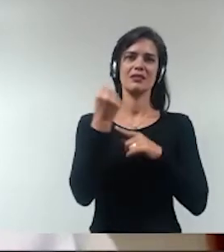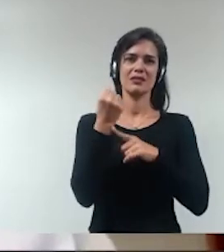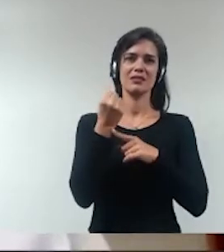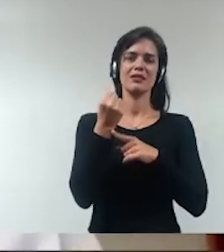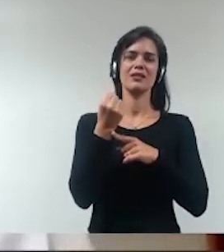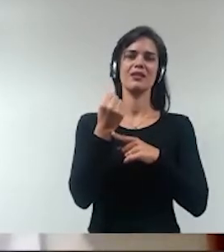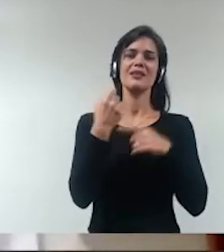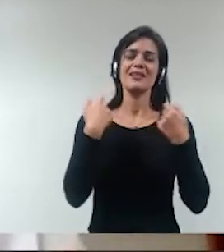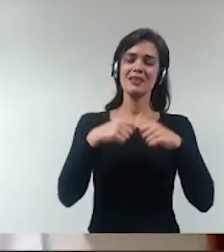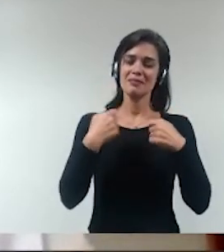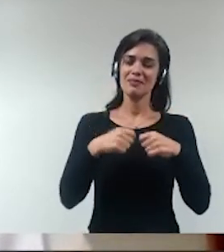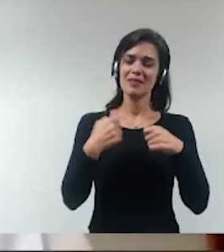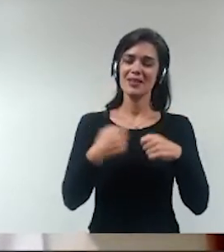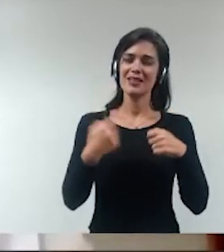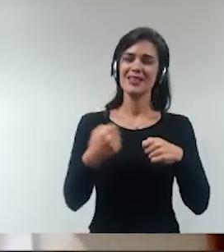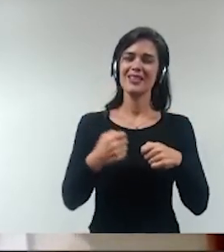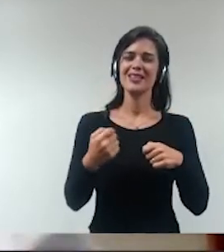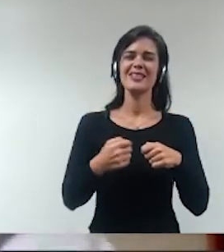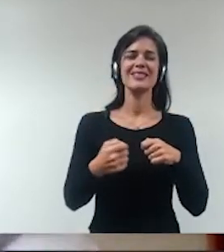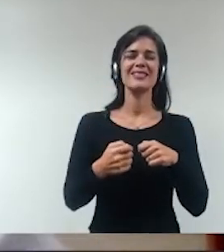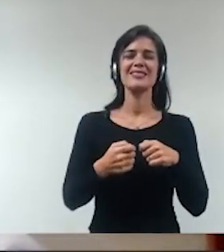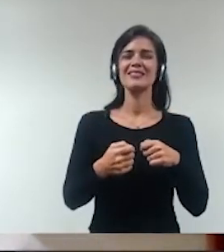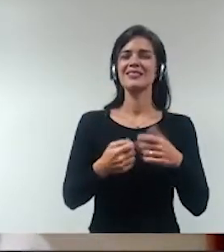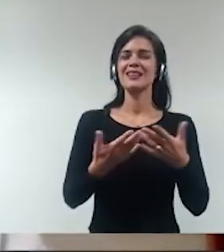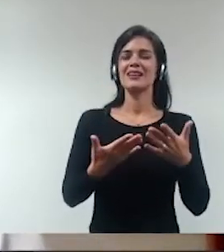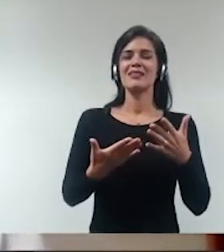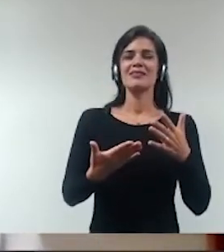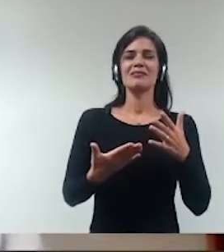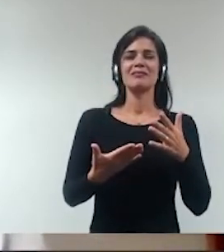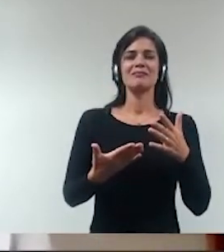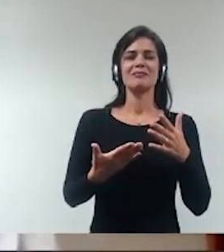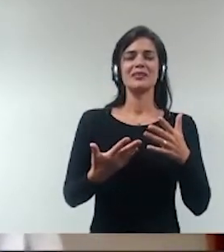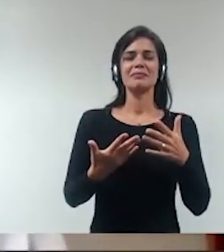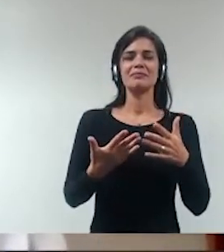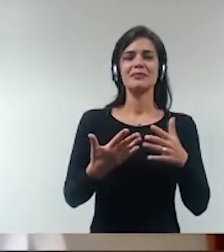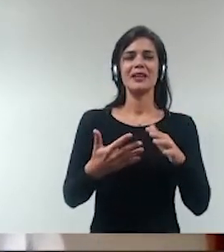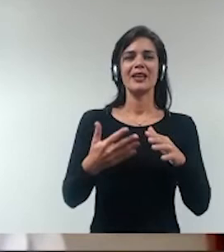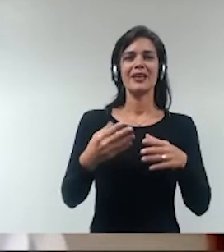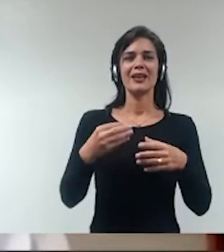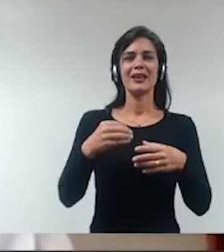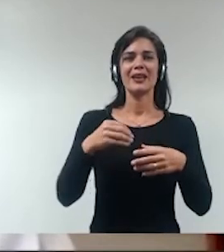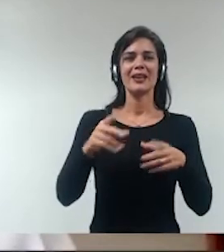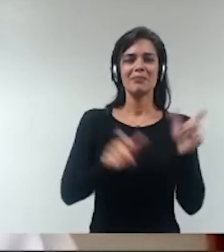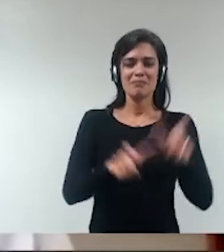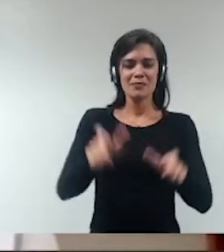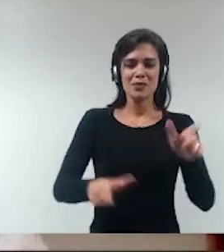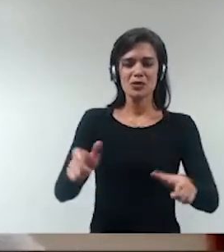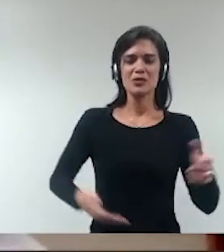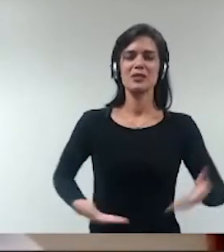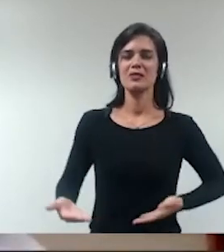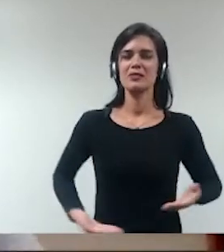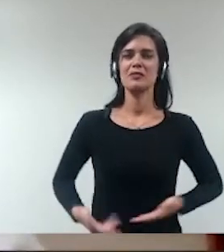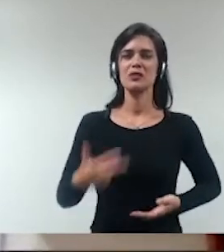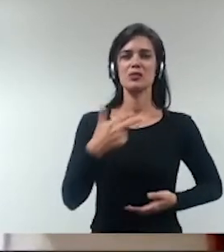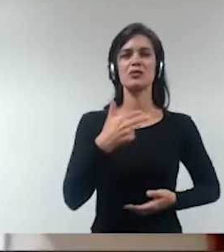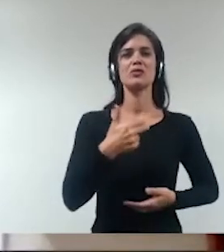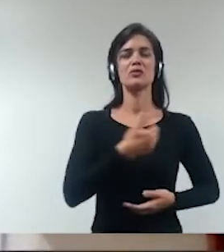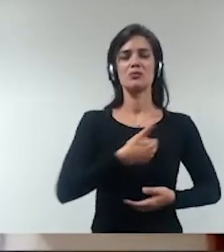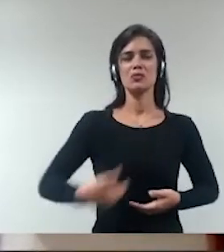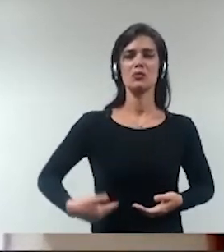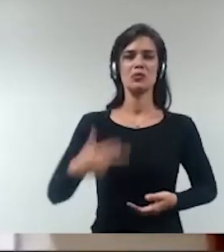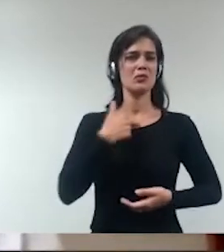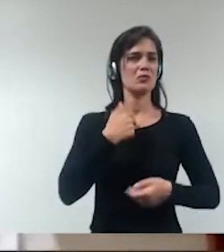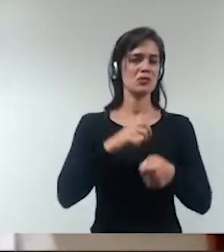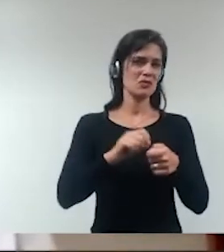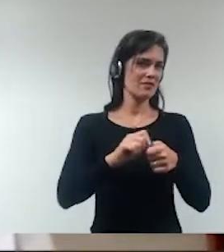exclusável para qualquer agente público e ainda mais num período de pandemia como esse que nós estamos vivendo eu vou